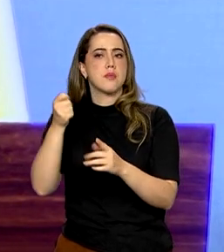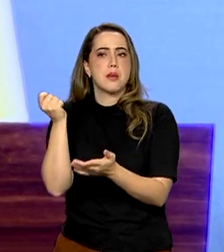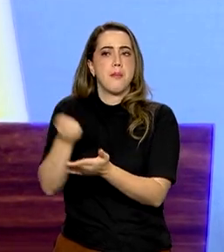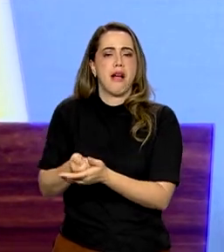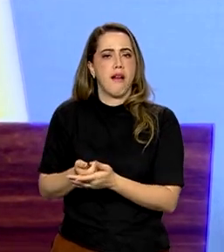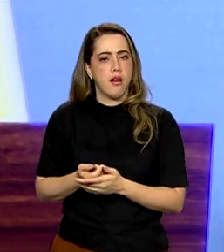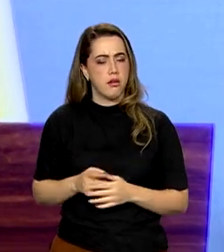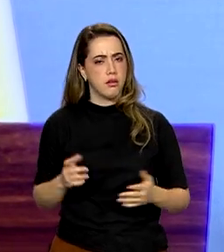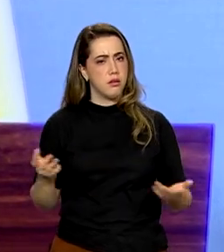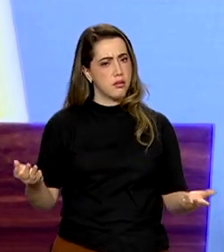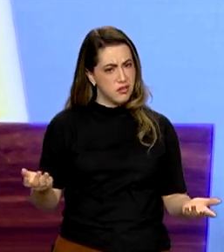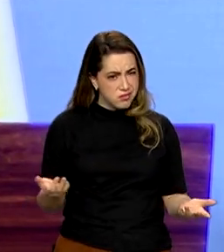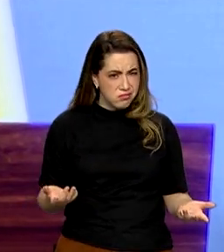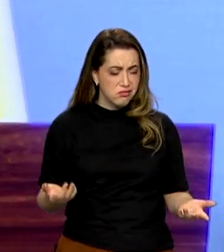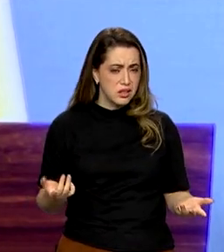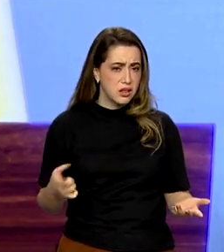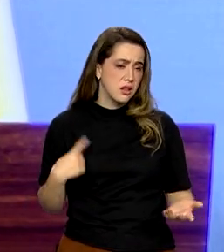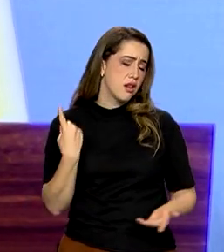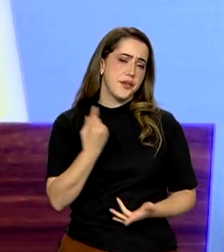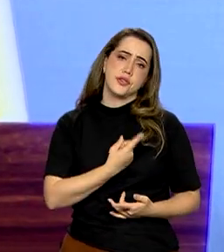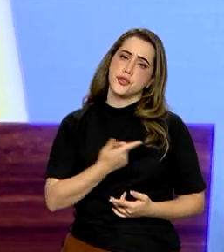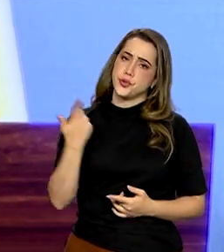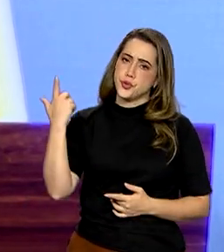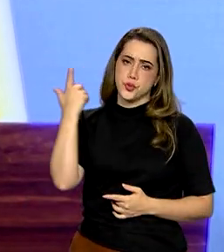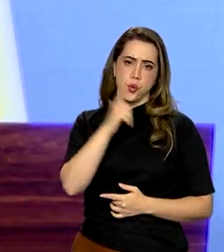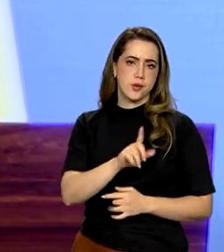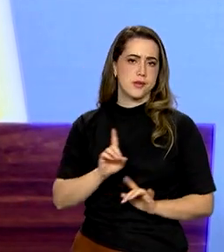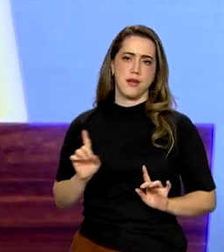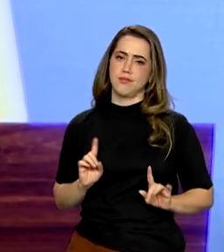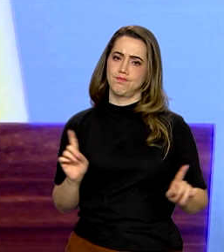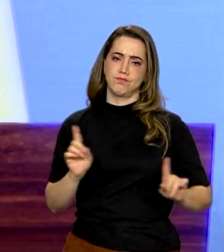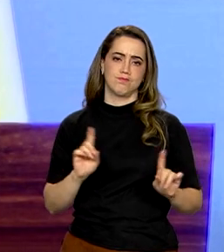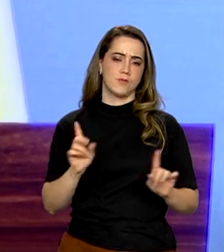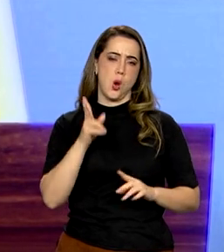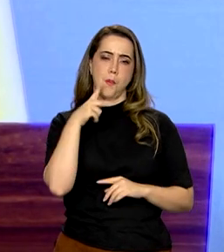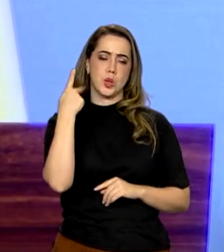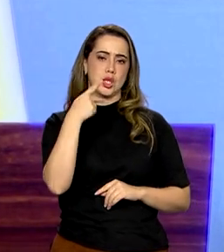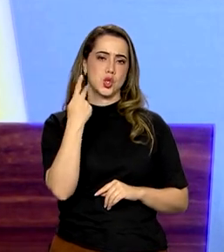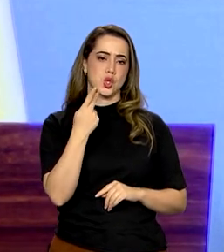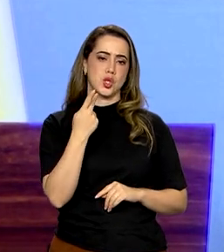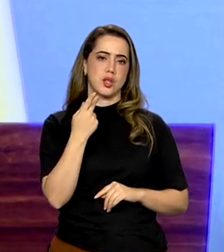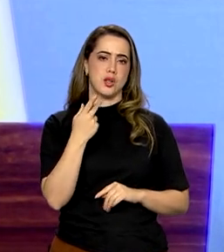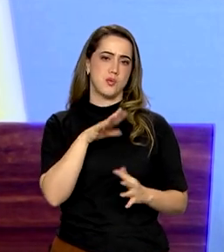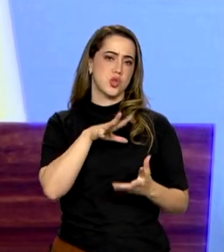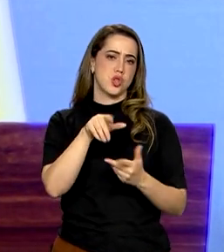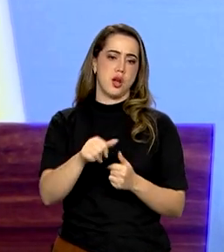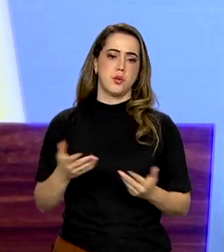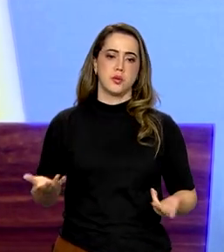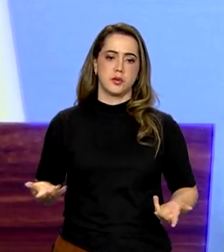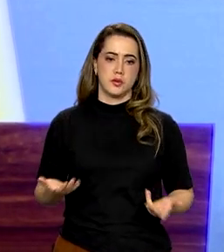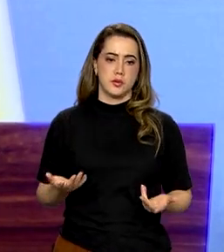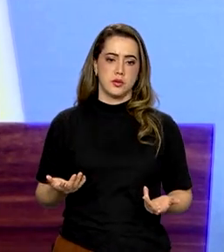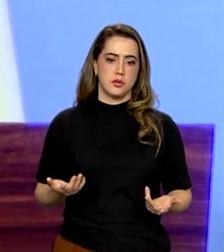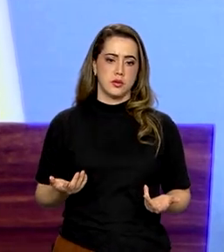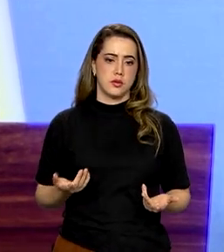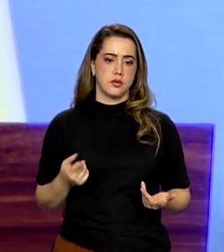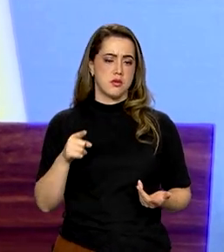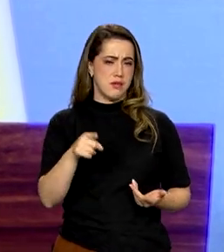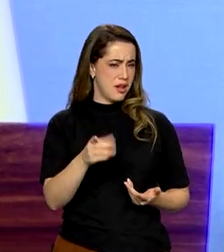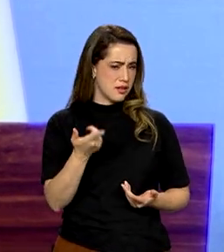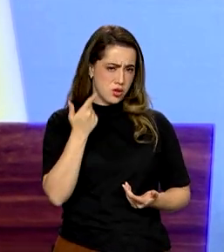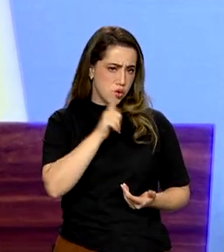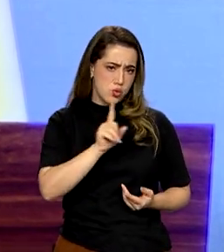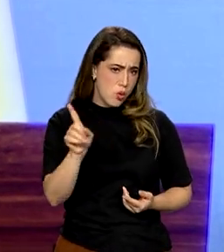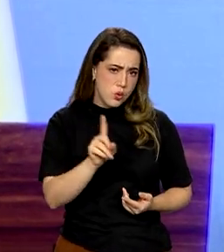Assim, a gente não faz política internacional. Assim, a gente não